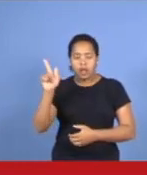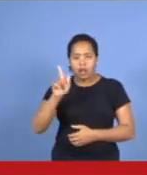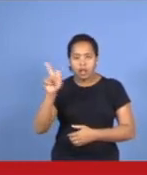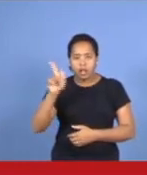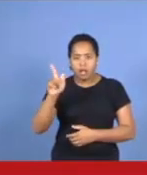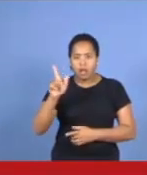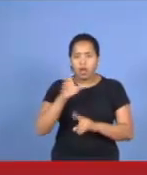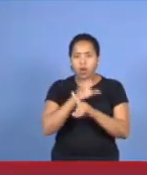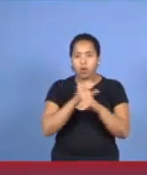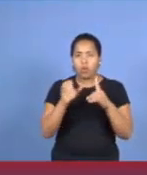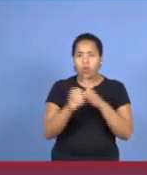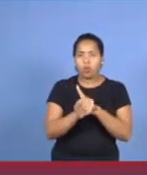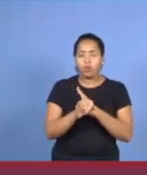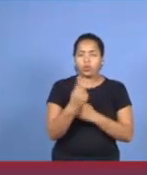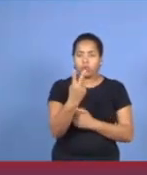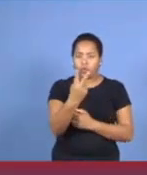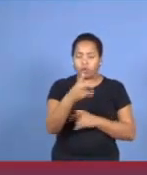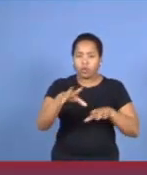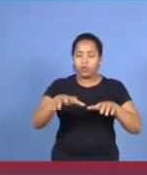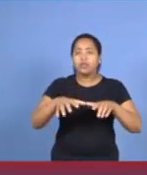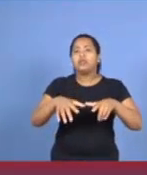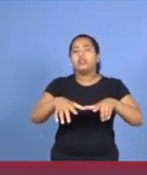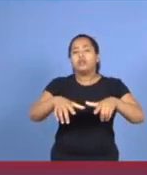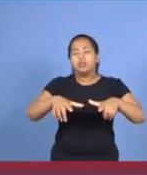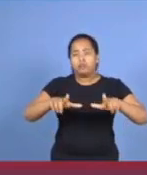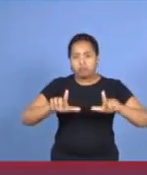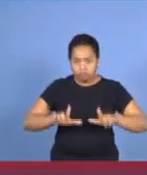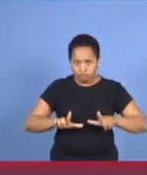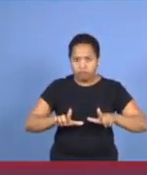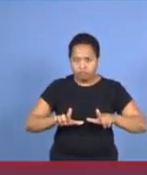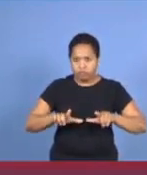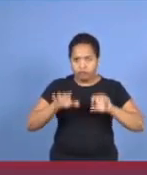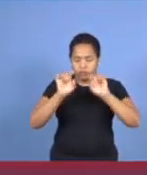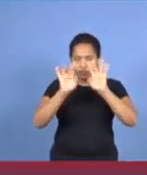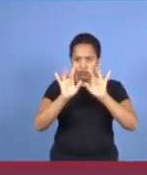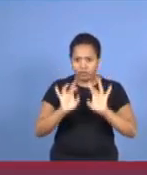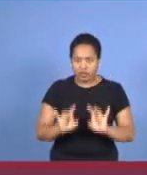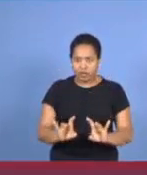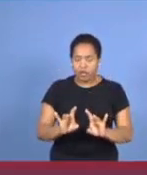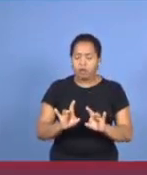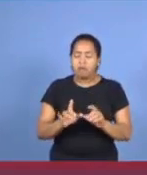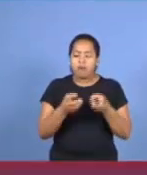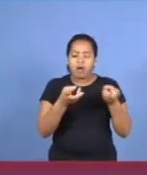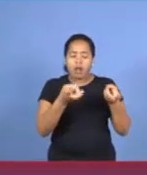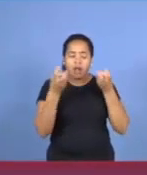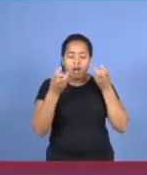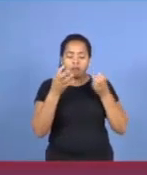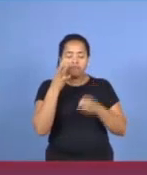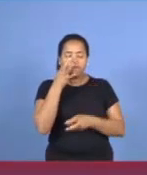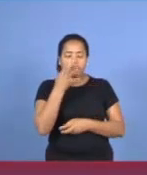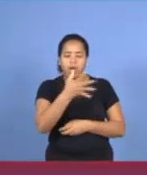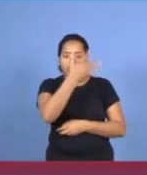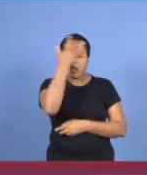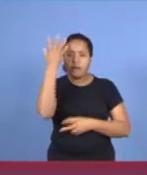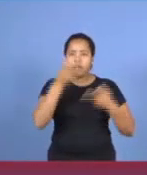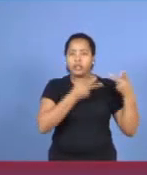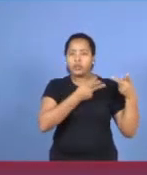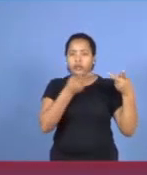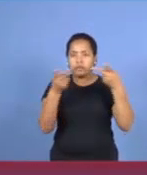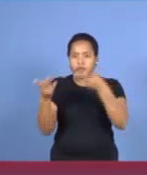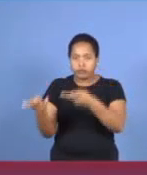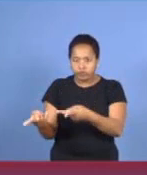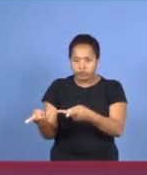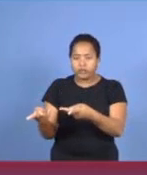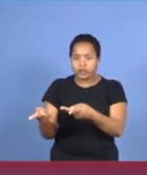ali, cultos especiais de formatura, e o que chamou a atenção, nesses cultos, foi, a quantidade de visitantes ali, havia